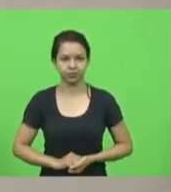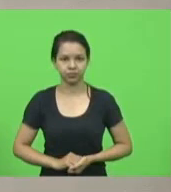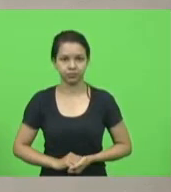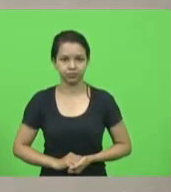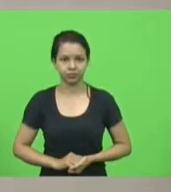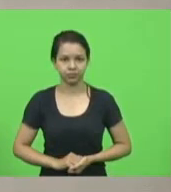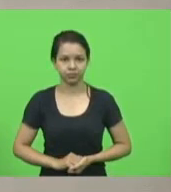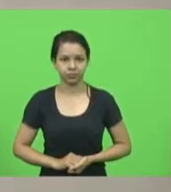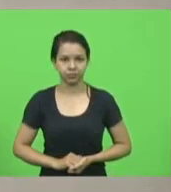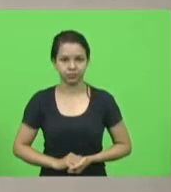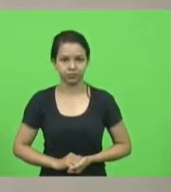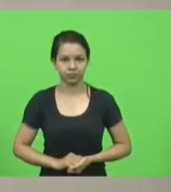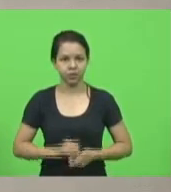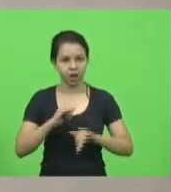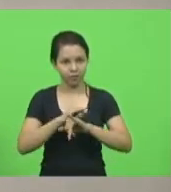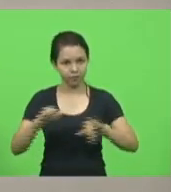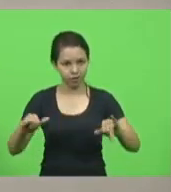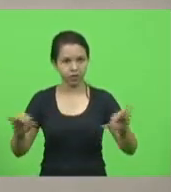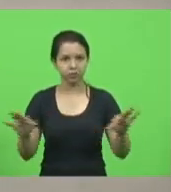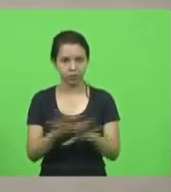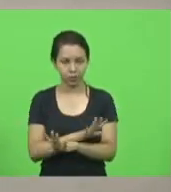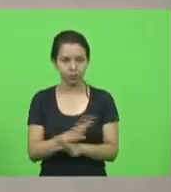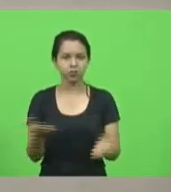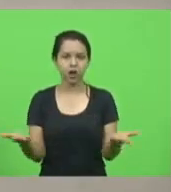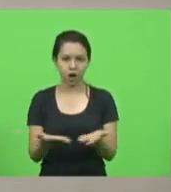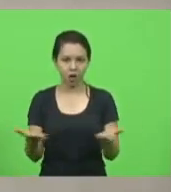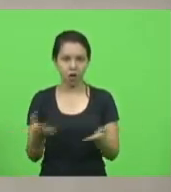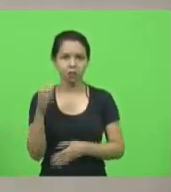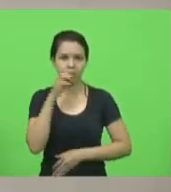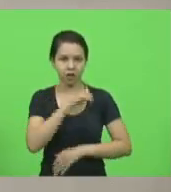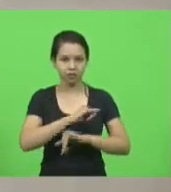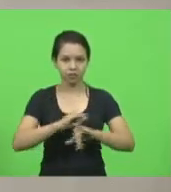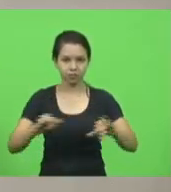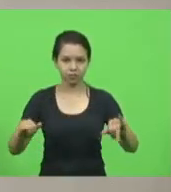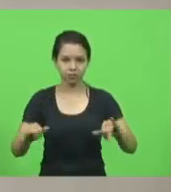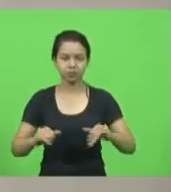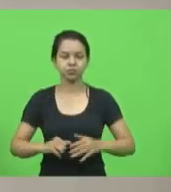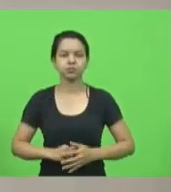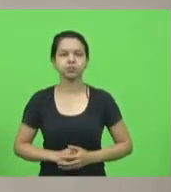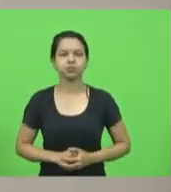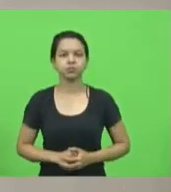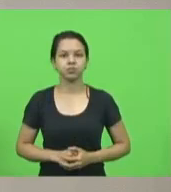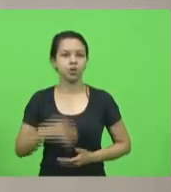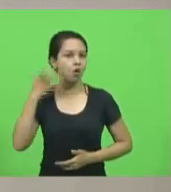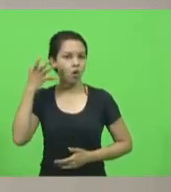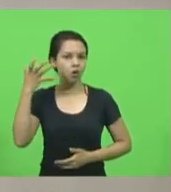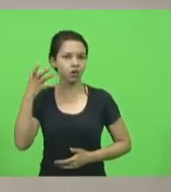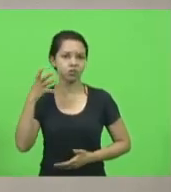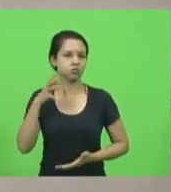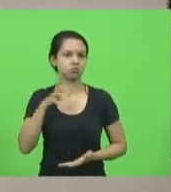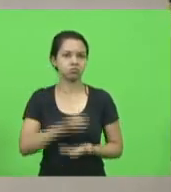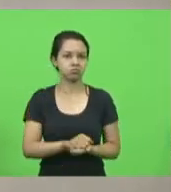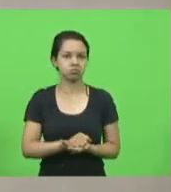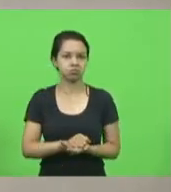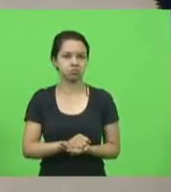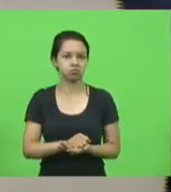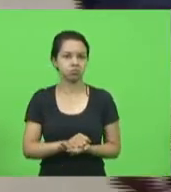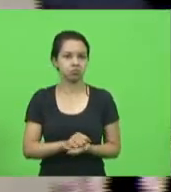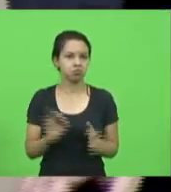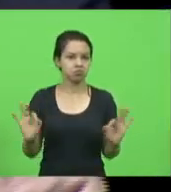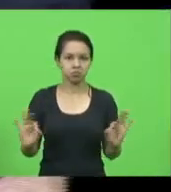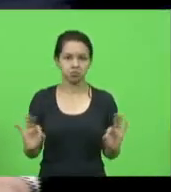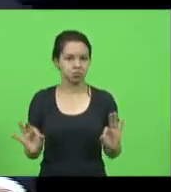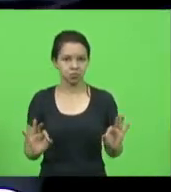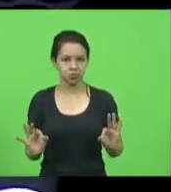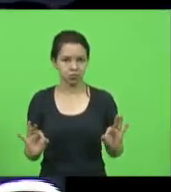Feito o comunicado, passamos a breves comunicações. Em breves comunicações não temos nenhum orador